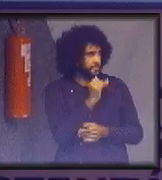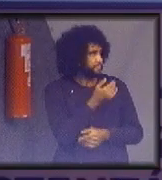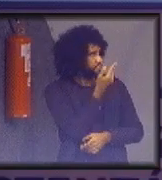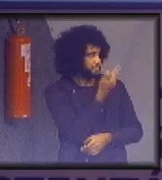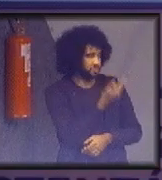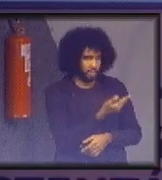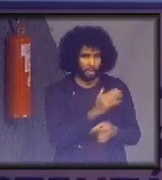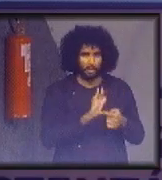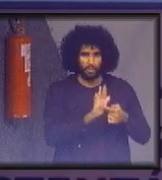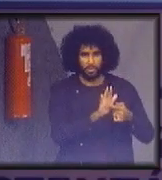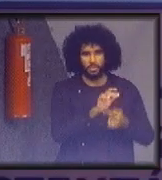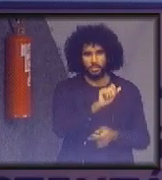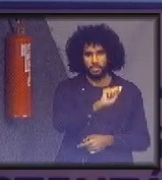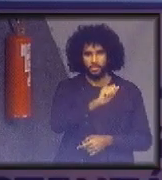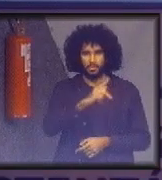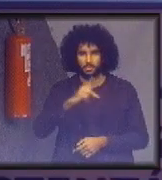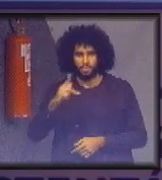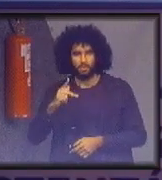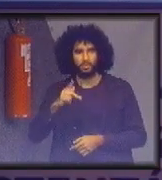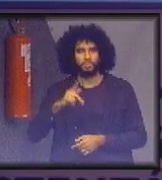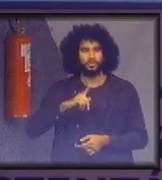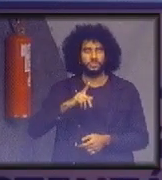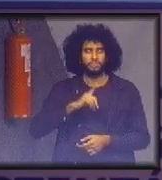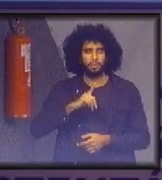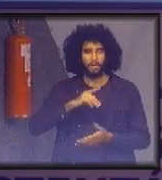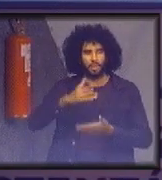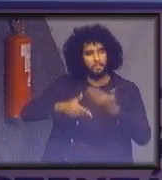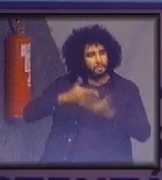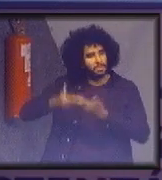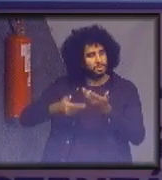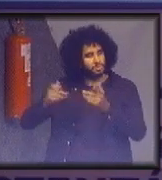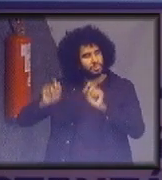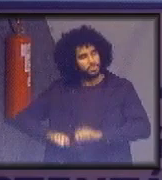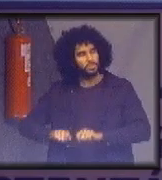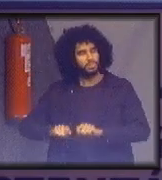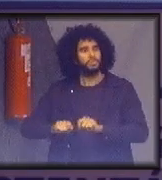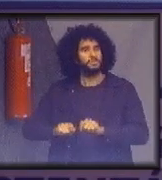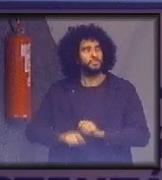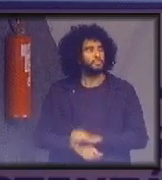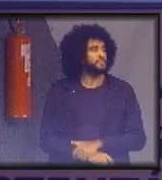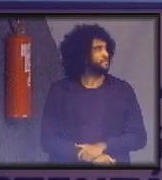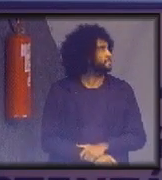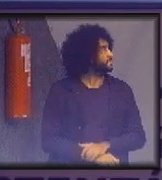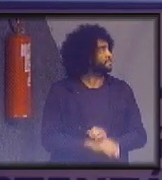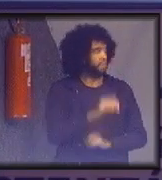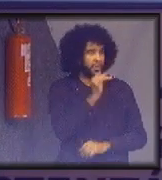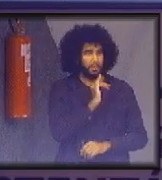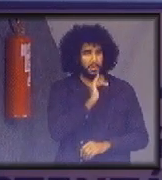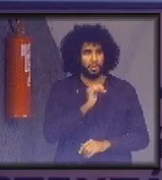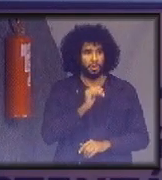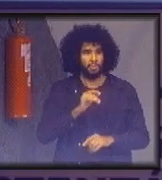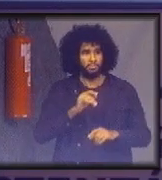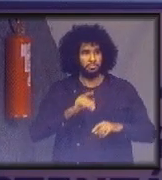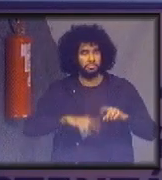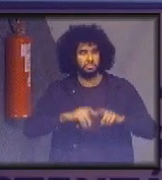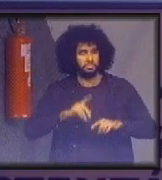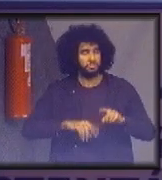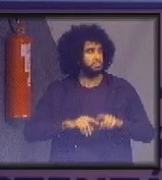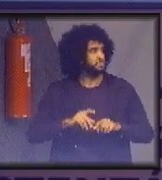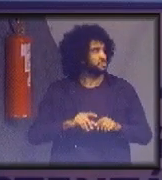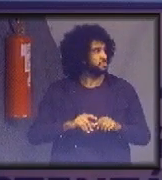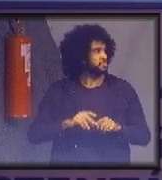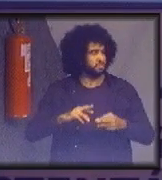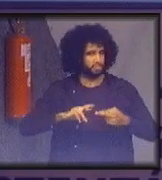aplicativos de compartilhamento de e-commerce que podem fazer isso. Resíduos como recursos é isso que eu tinha